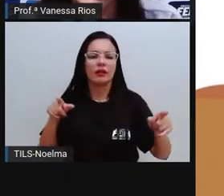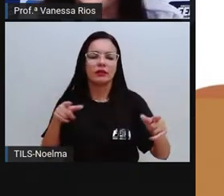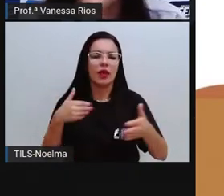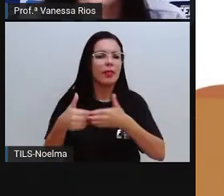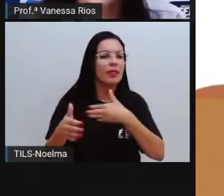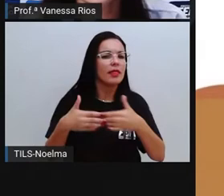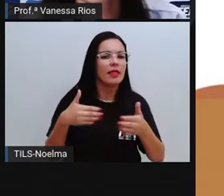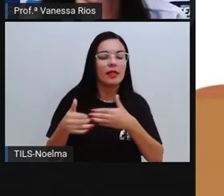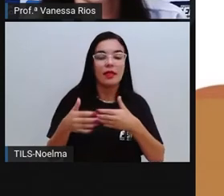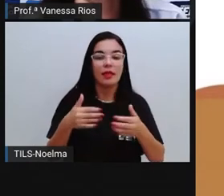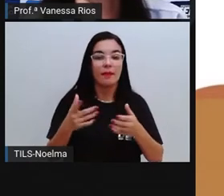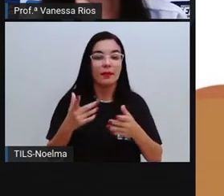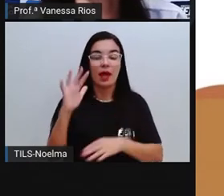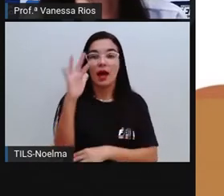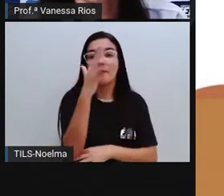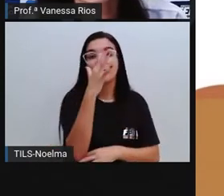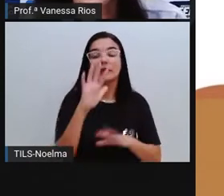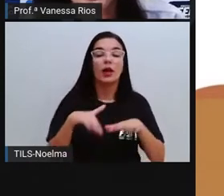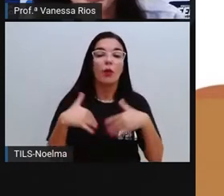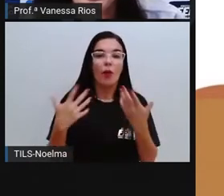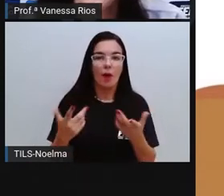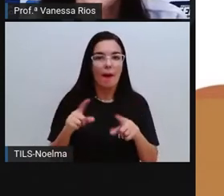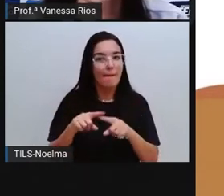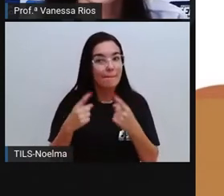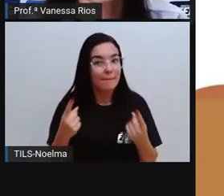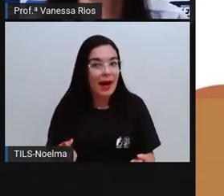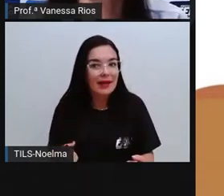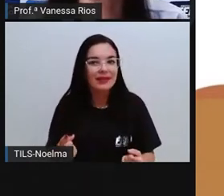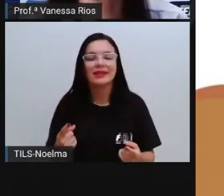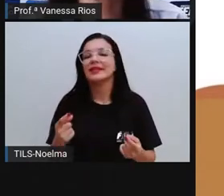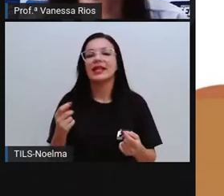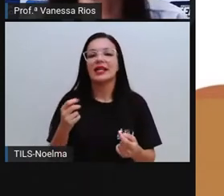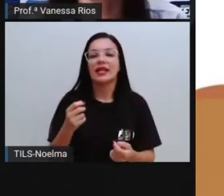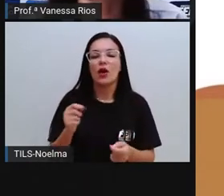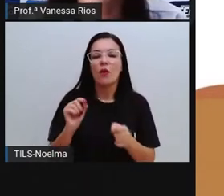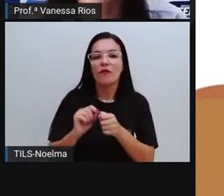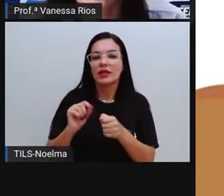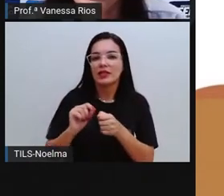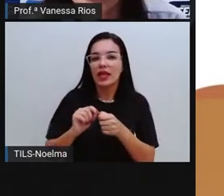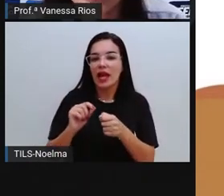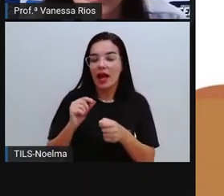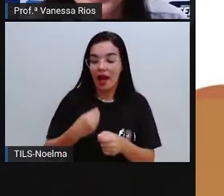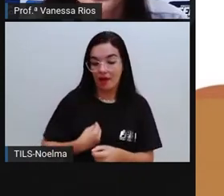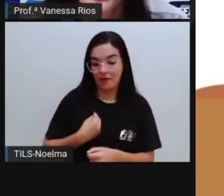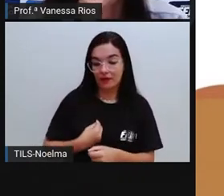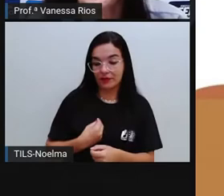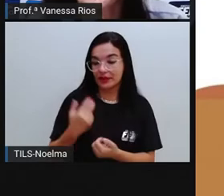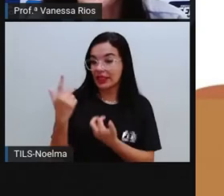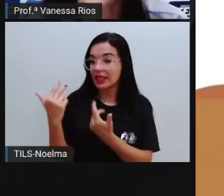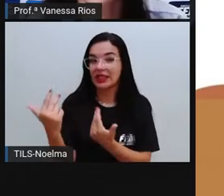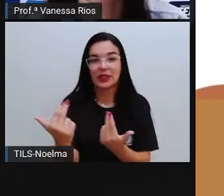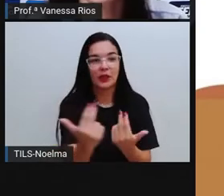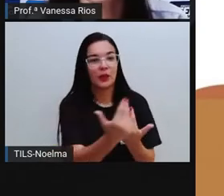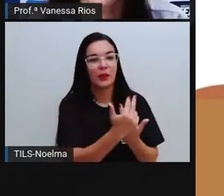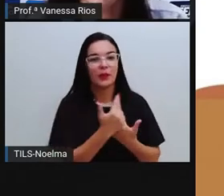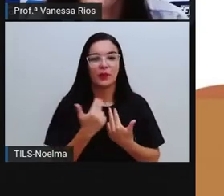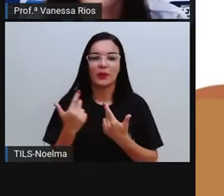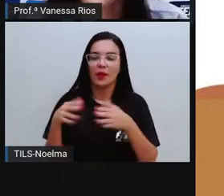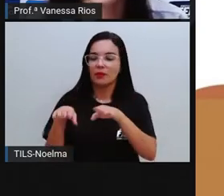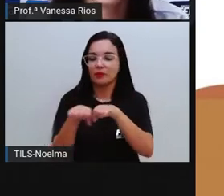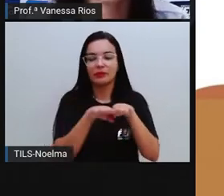planta. Mas as funções, as obrigações dentro da sobrevivência da planta são